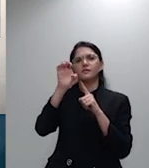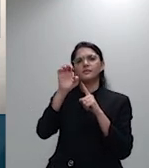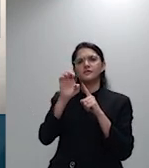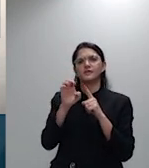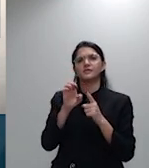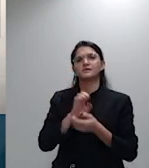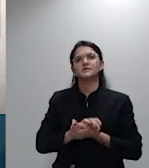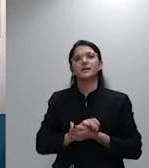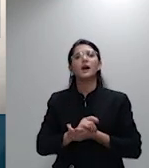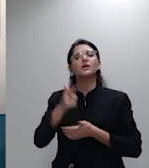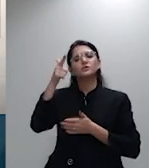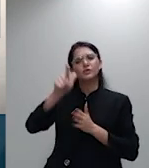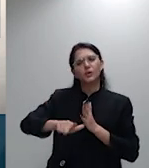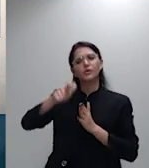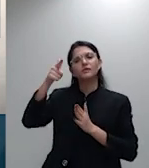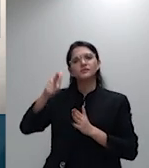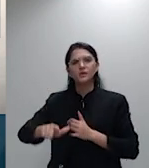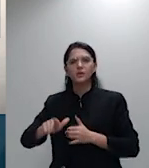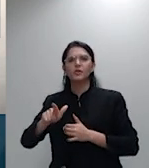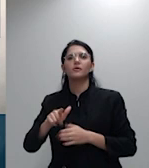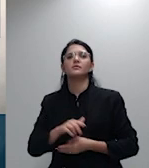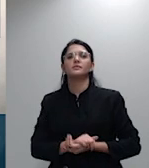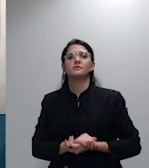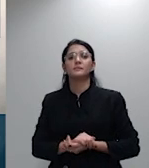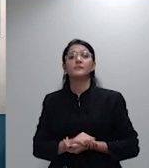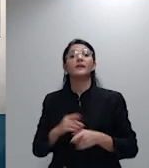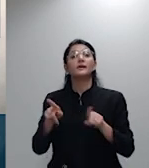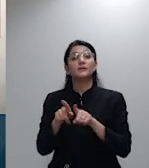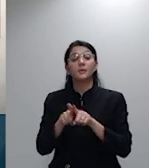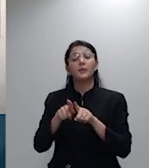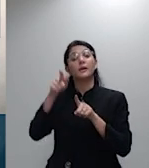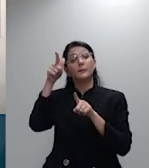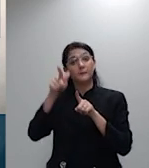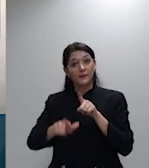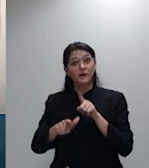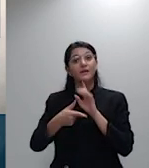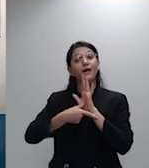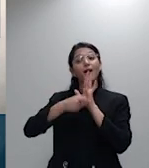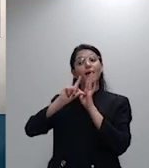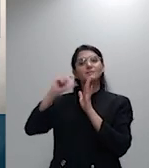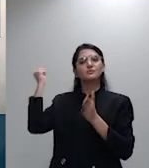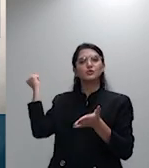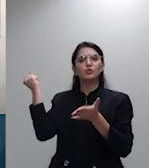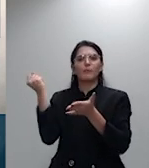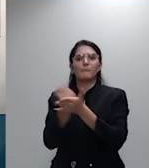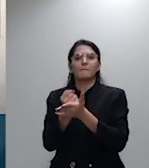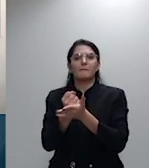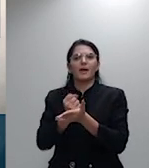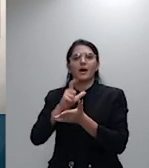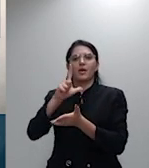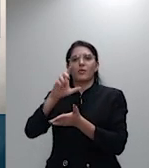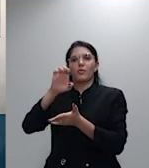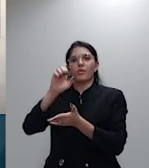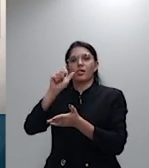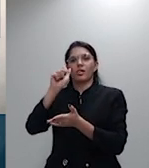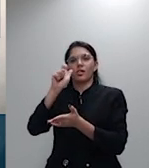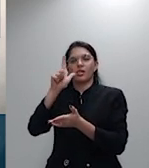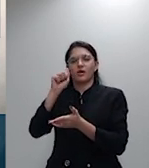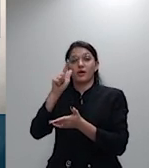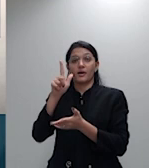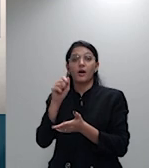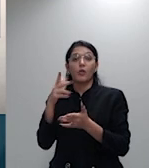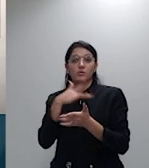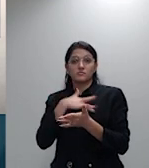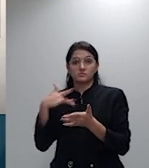-se ainda que antes do marco legal do setor de saúde suplementar não havia disciplina legal regulamentar